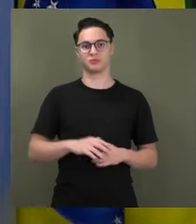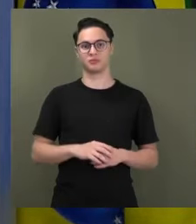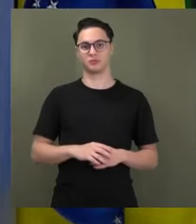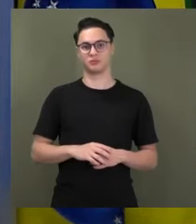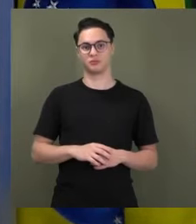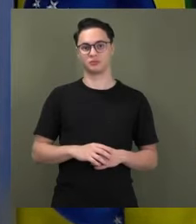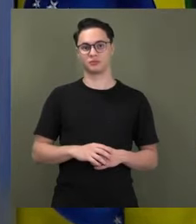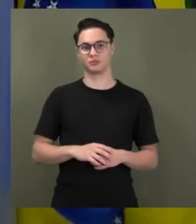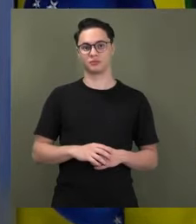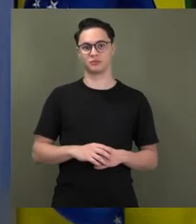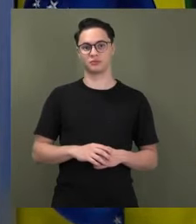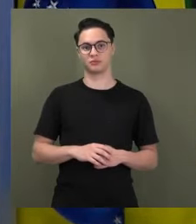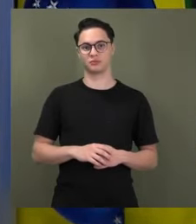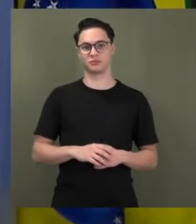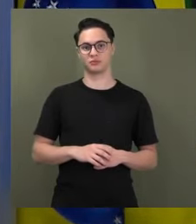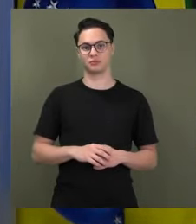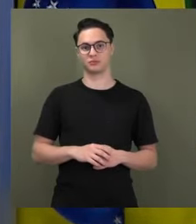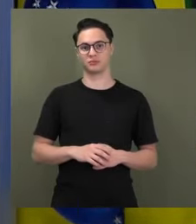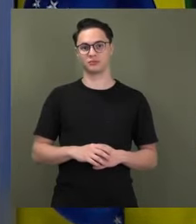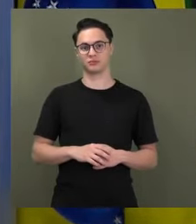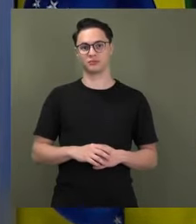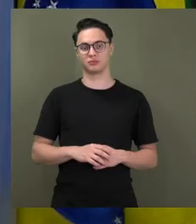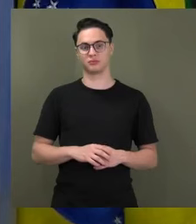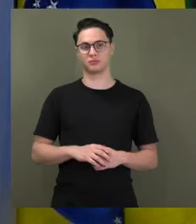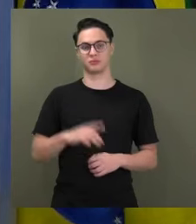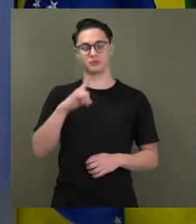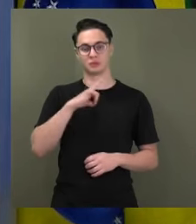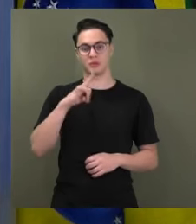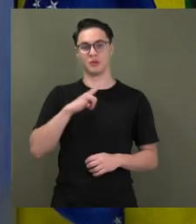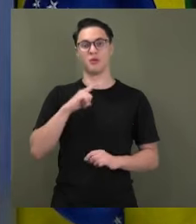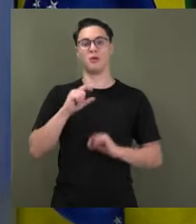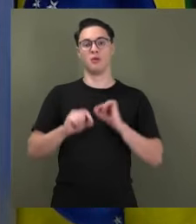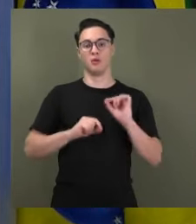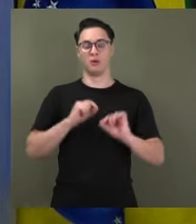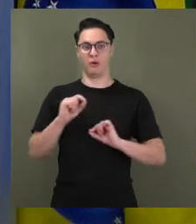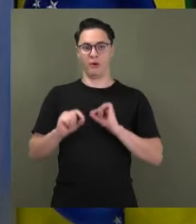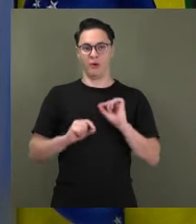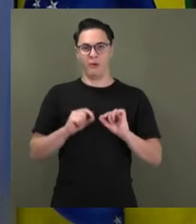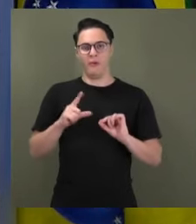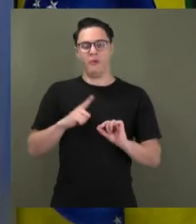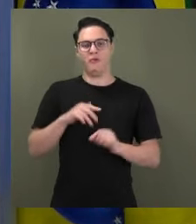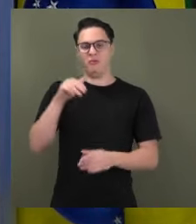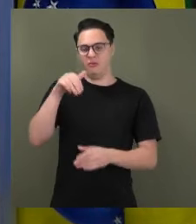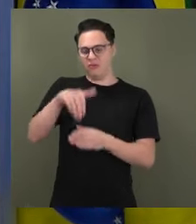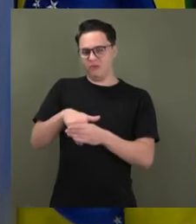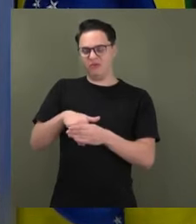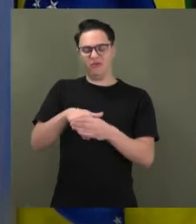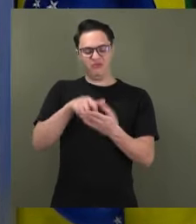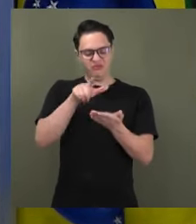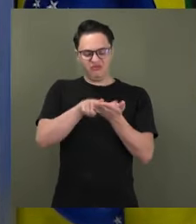na véspera da definição da contagem pública dos votos, chamado voto auditável,